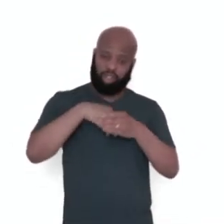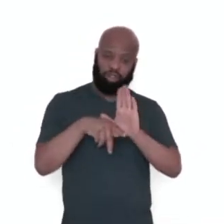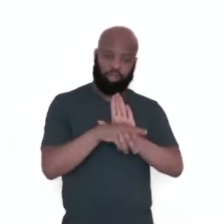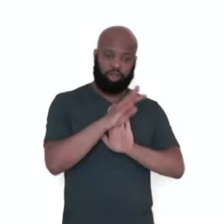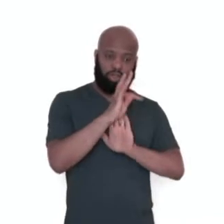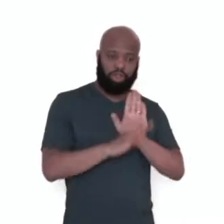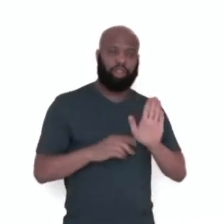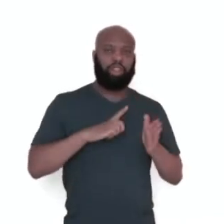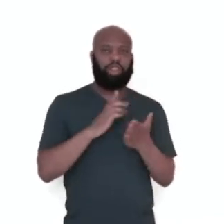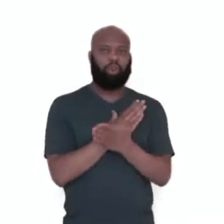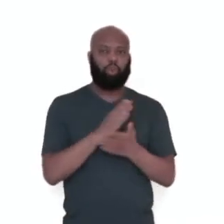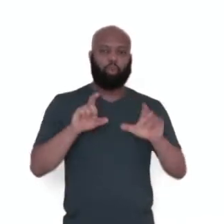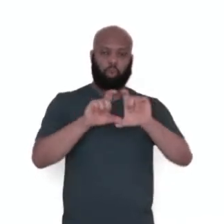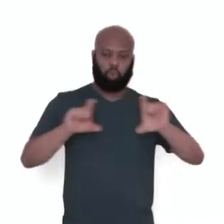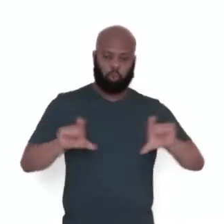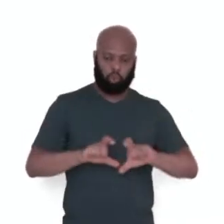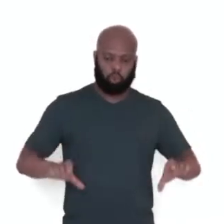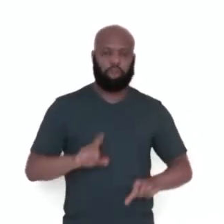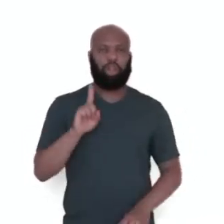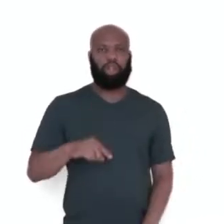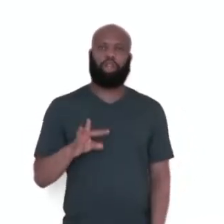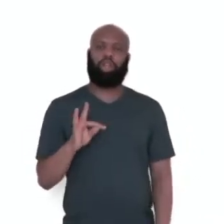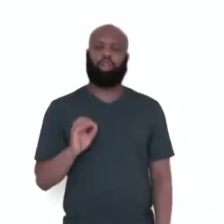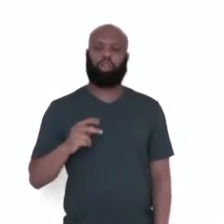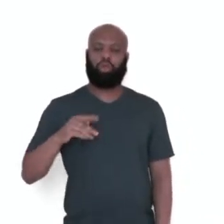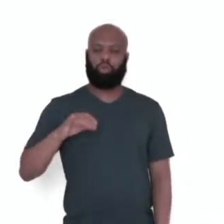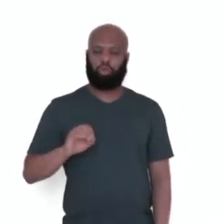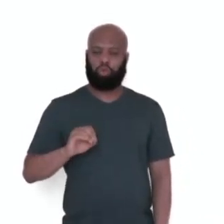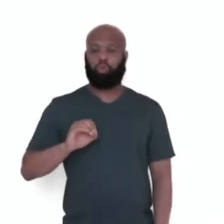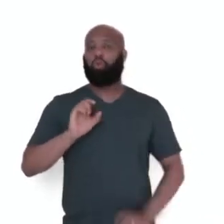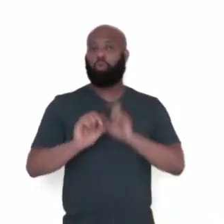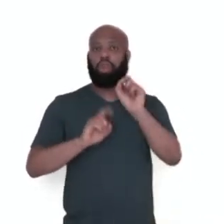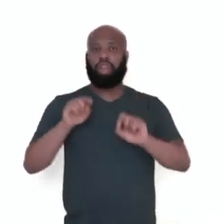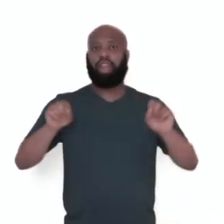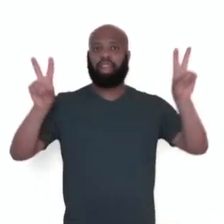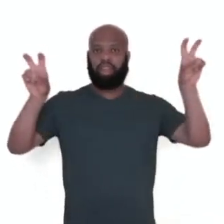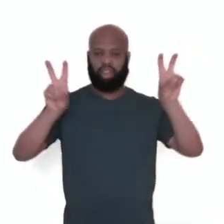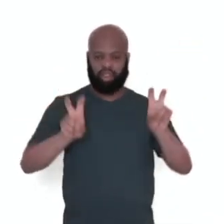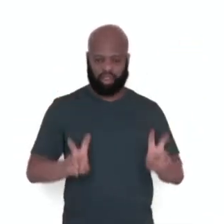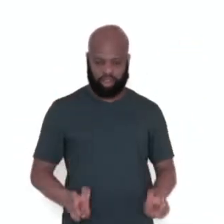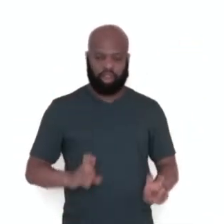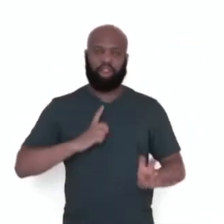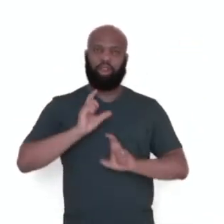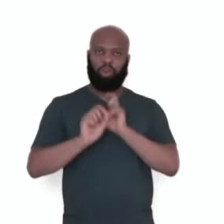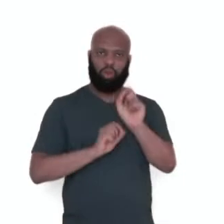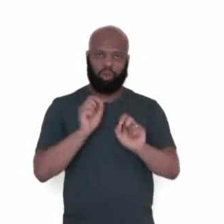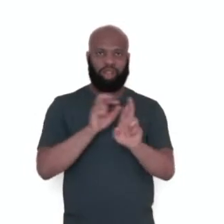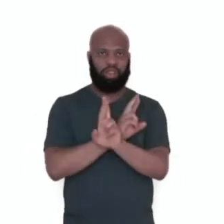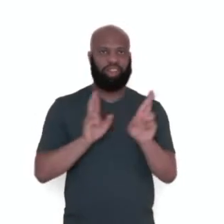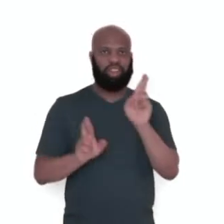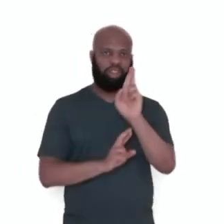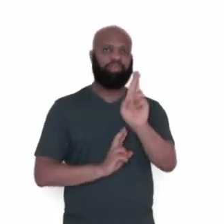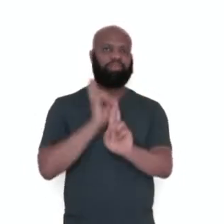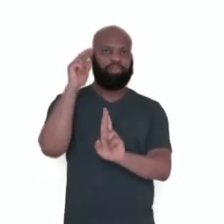texto alguns tópicos, que são ali alguns subtítulos relacionados ao que está sendo tratado.